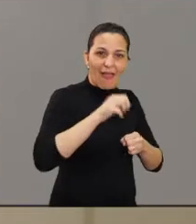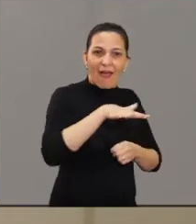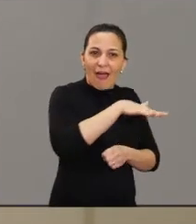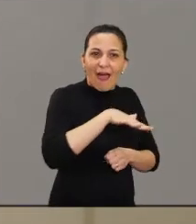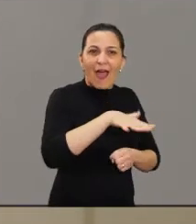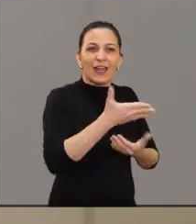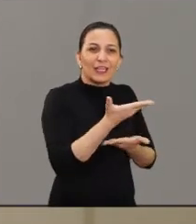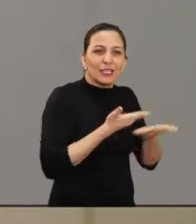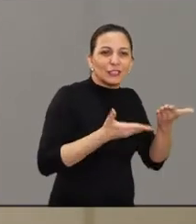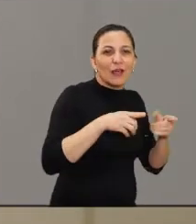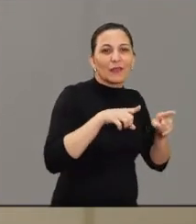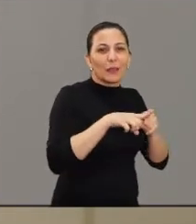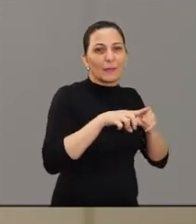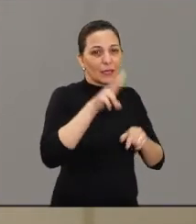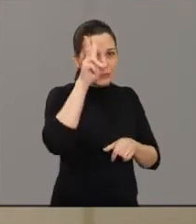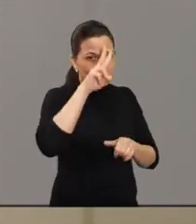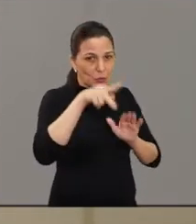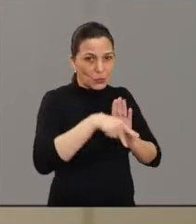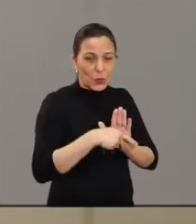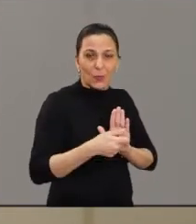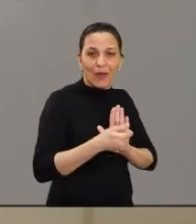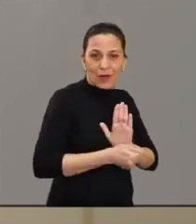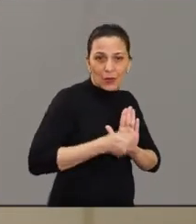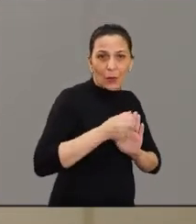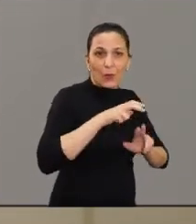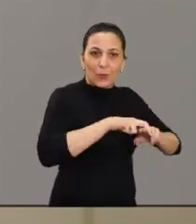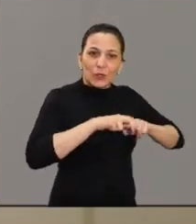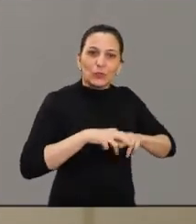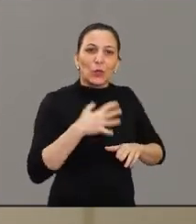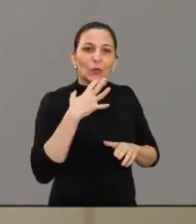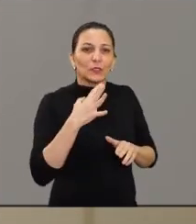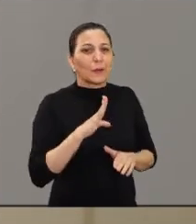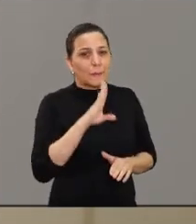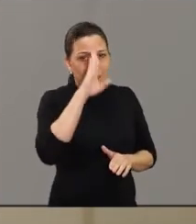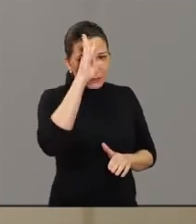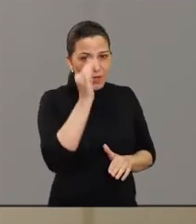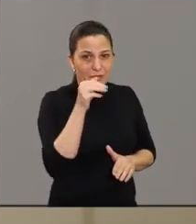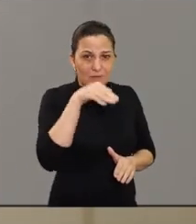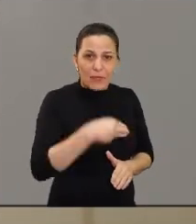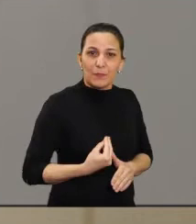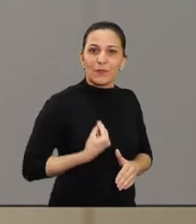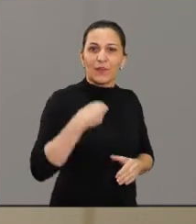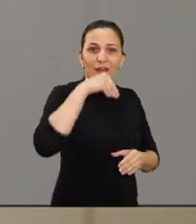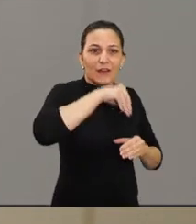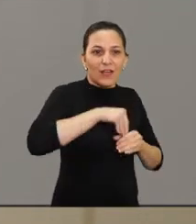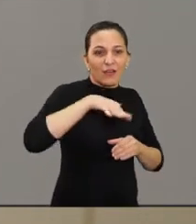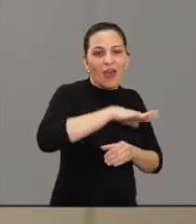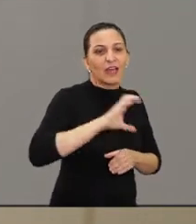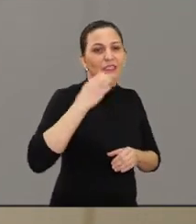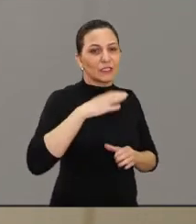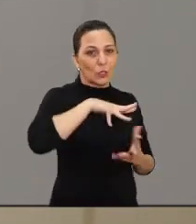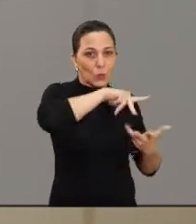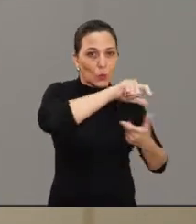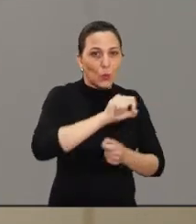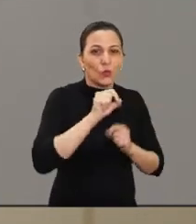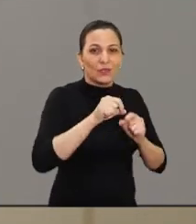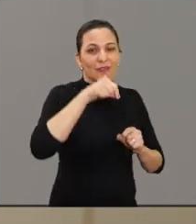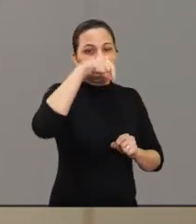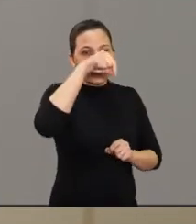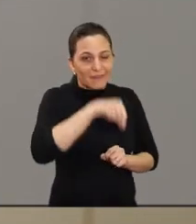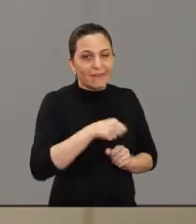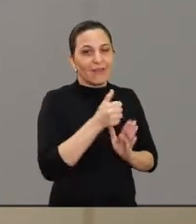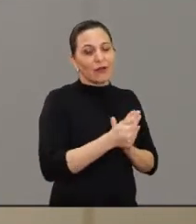traz, remete à história de Araraquara e também a importante participação do Frederico de Marco nesse contexto da ciência mundial